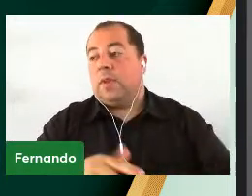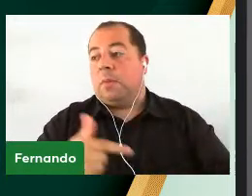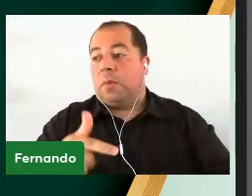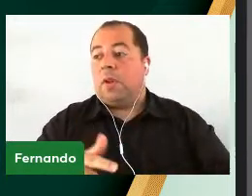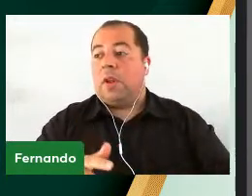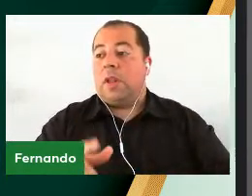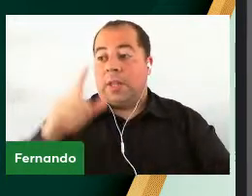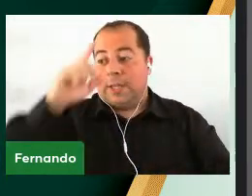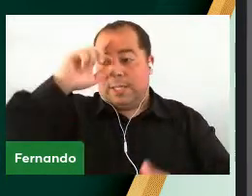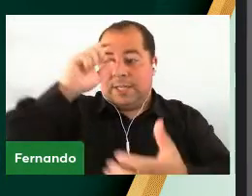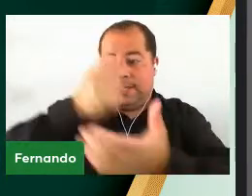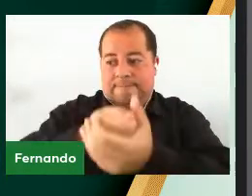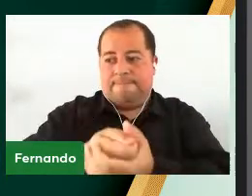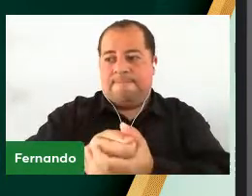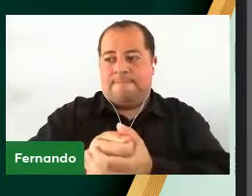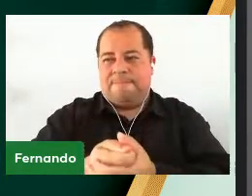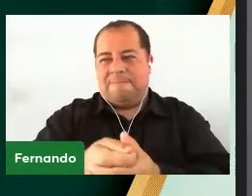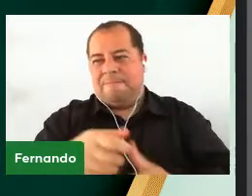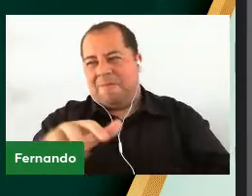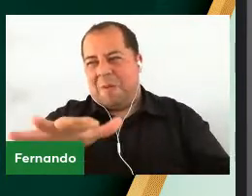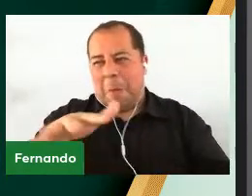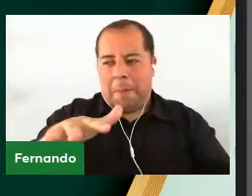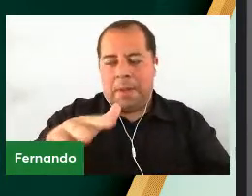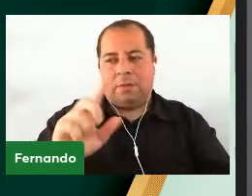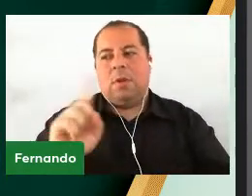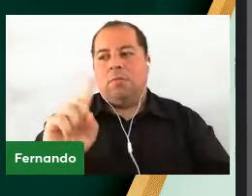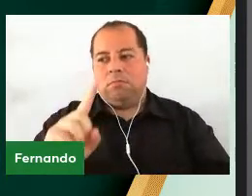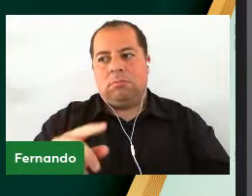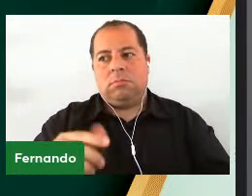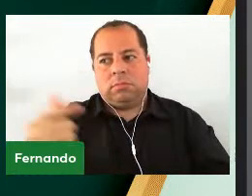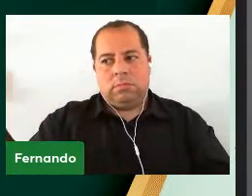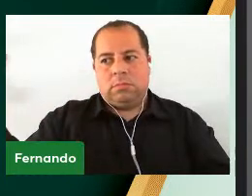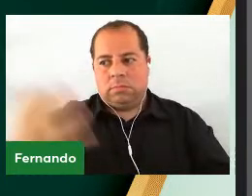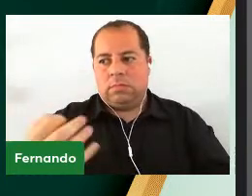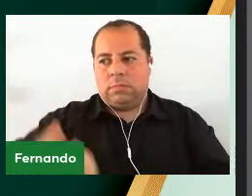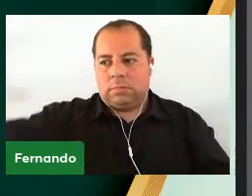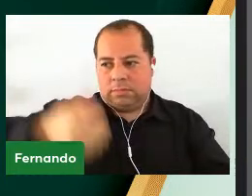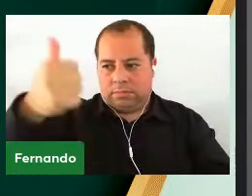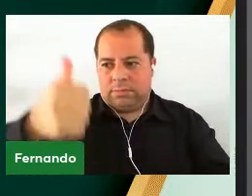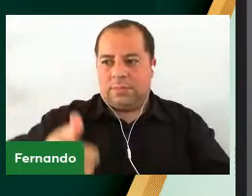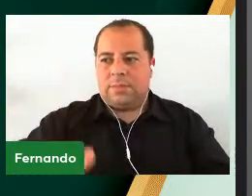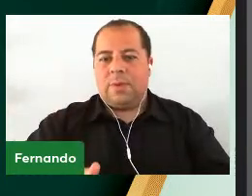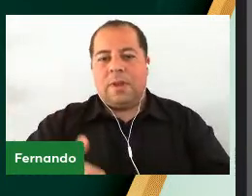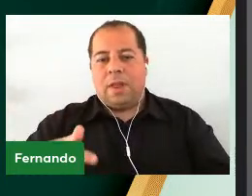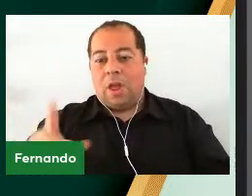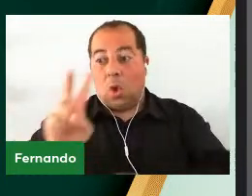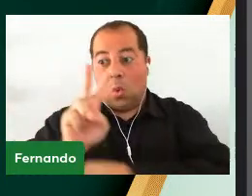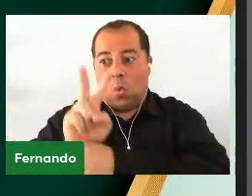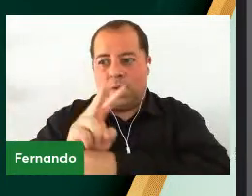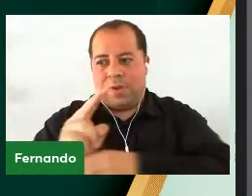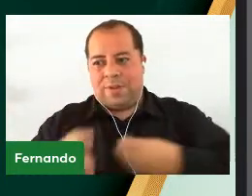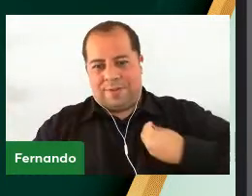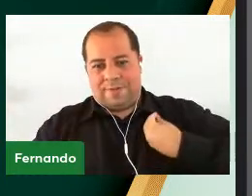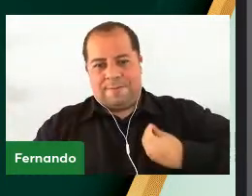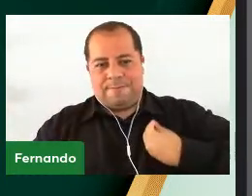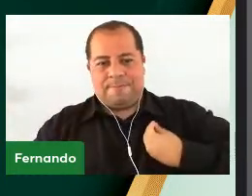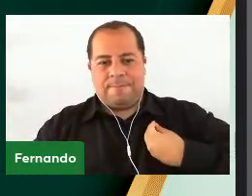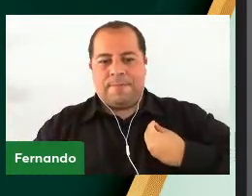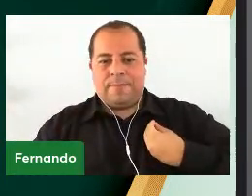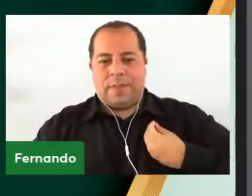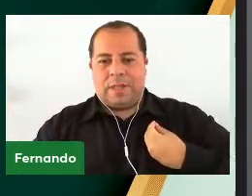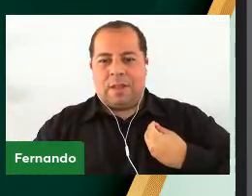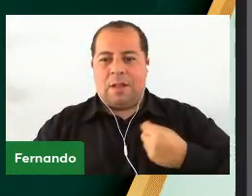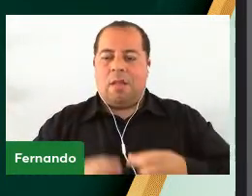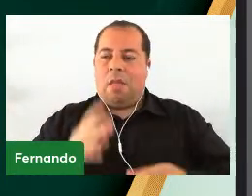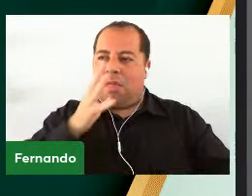Maior Que algo mais ou menos E não esqueçam De cuidar Do maior patrimônio Que vocês têm A vida E não esperem muito Para aproveitar